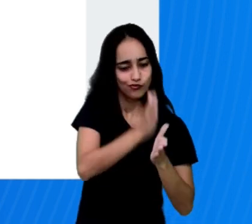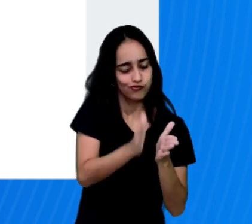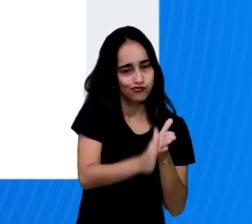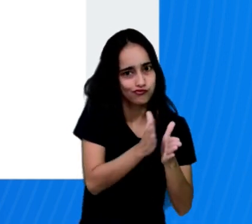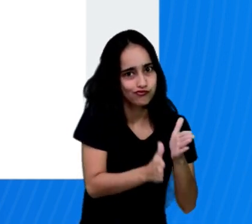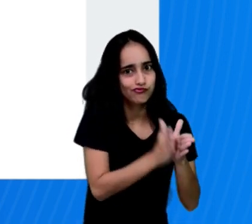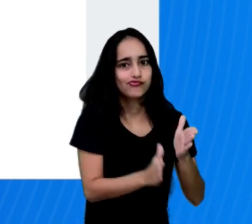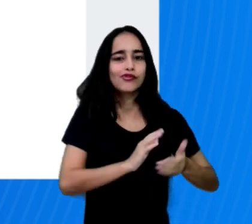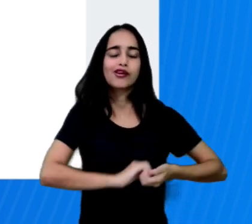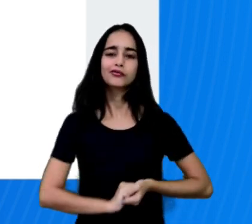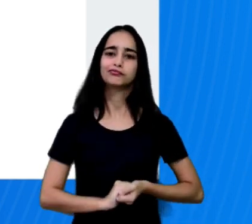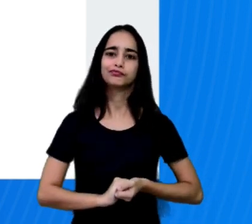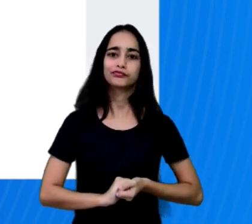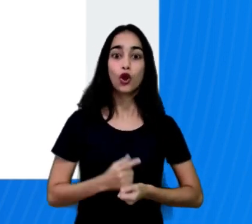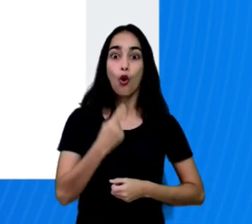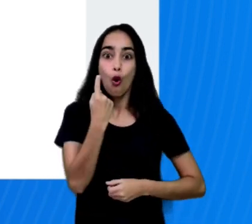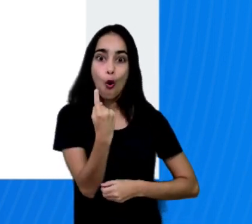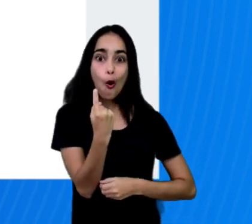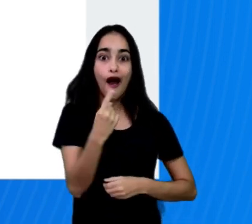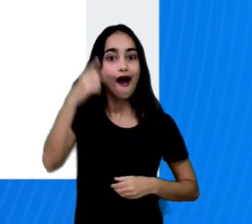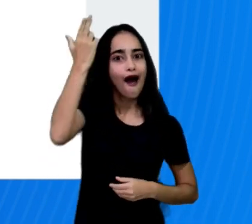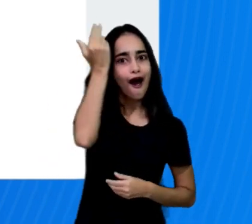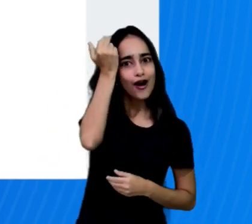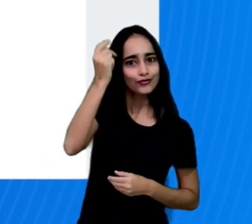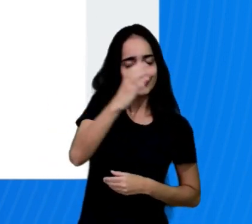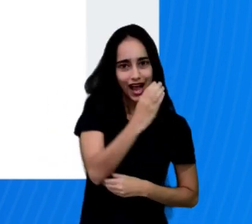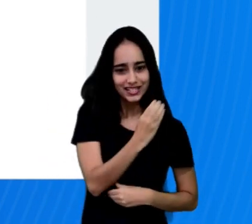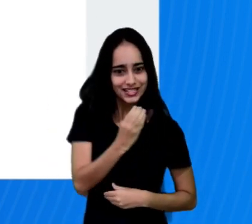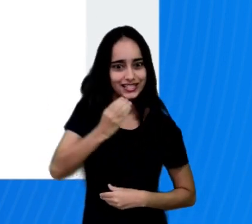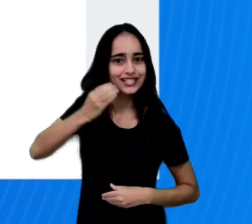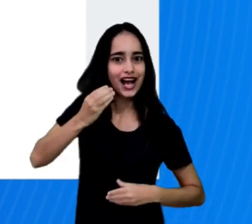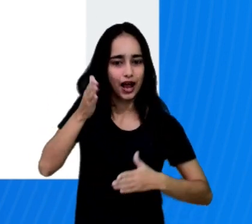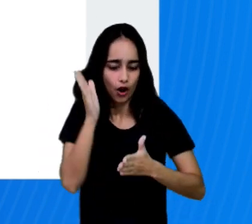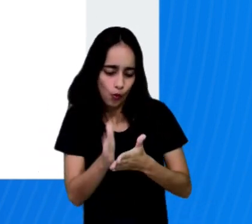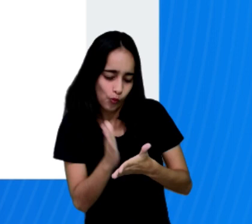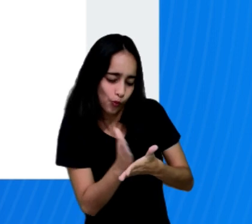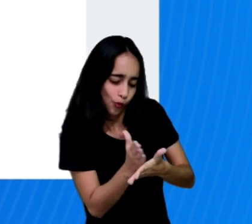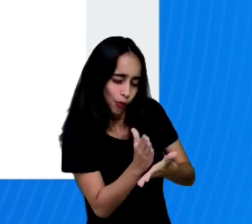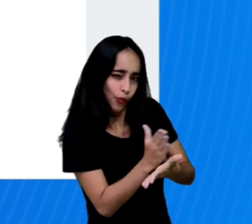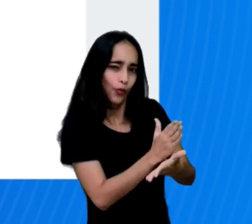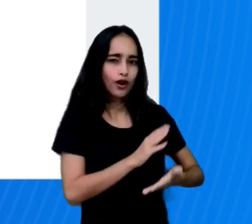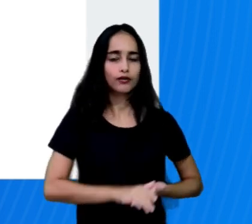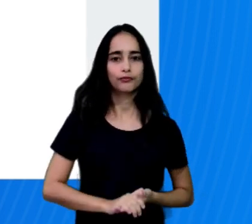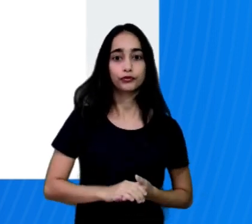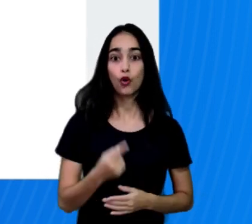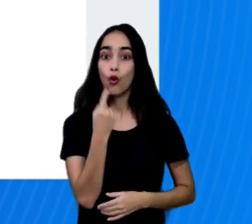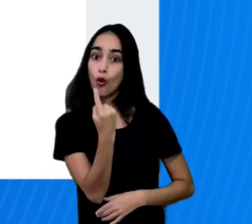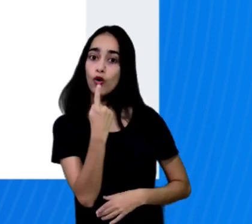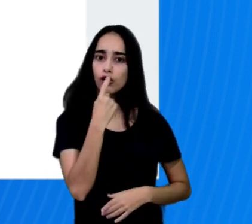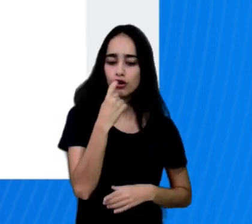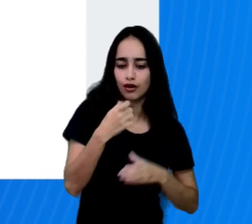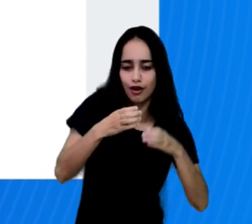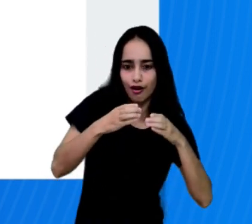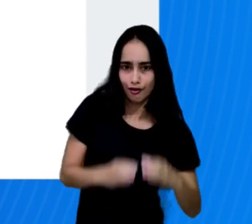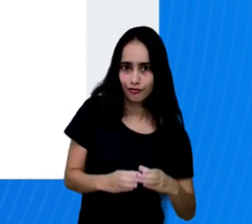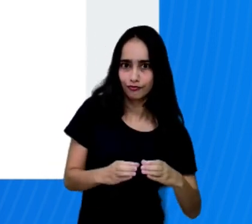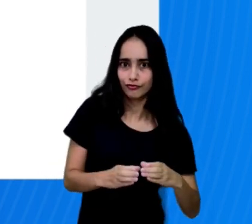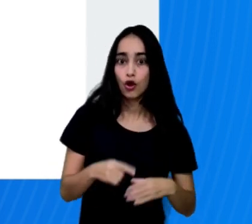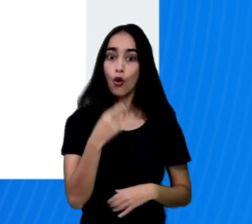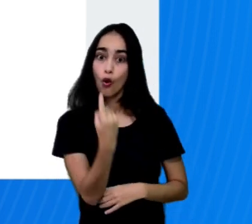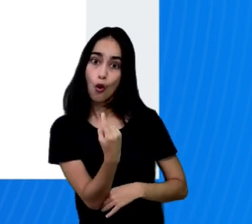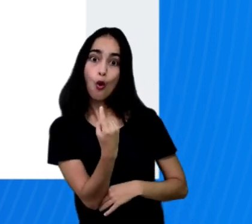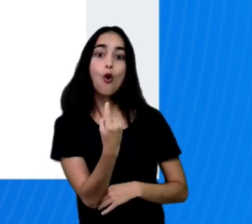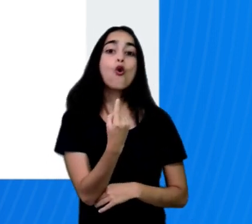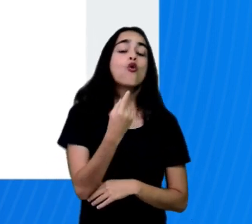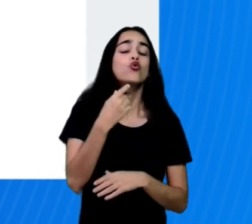sementes. Uma cenoura raspada e cortada em pedaços. Um tomate maduro. Um copo de suco de uva.